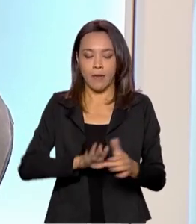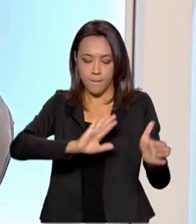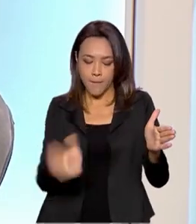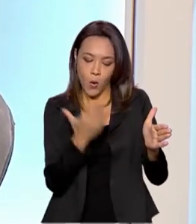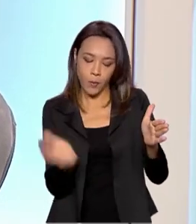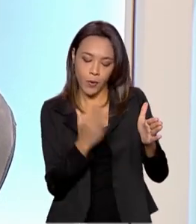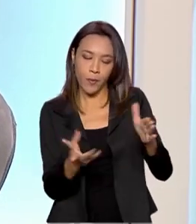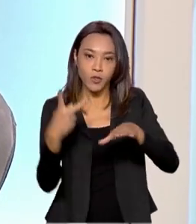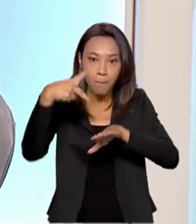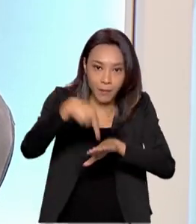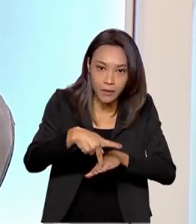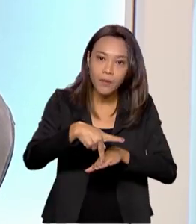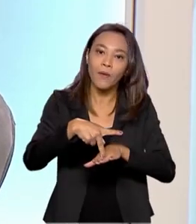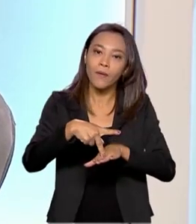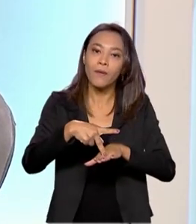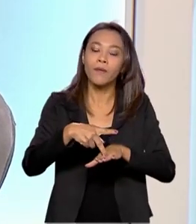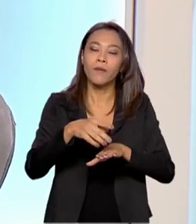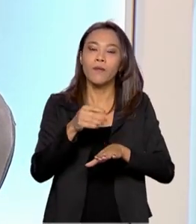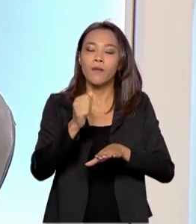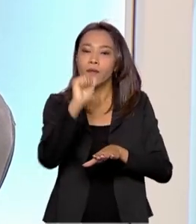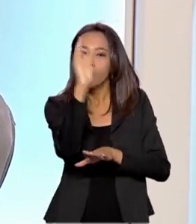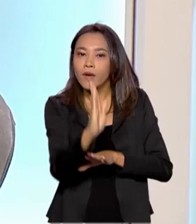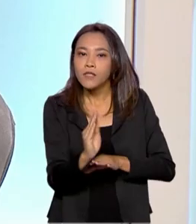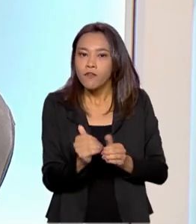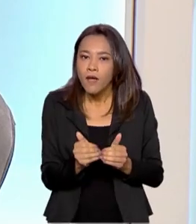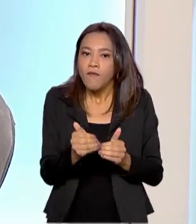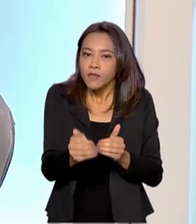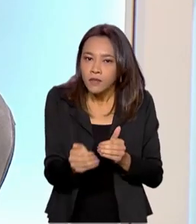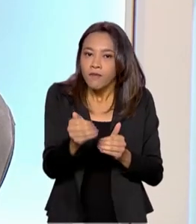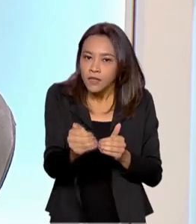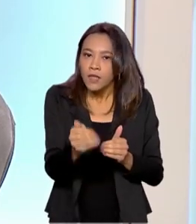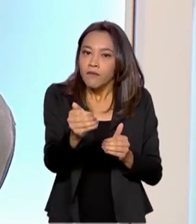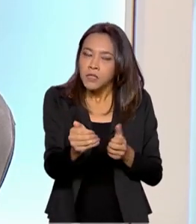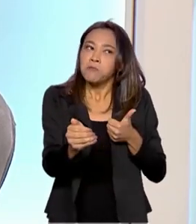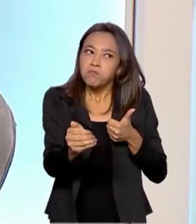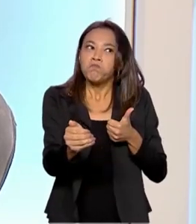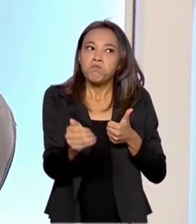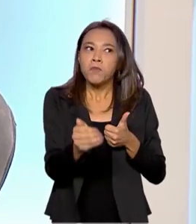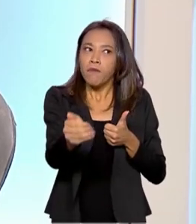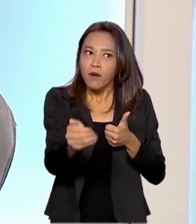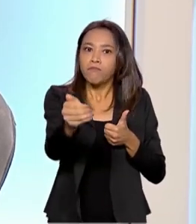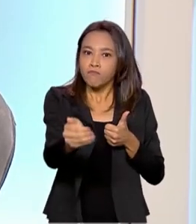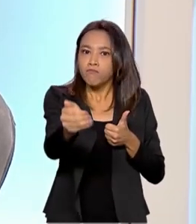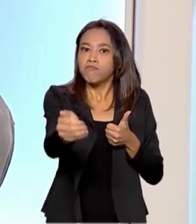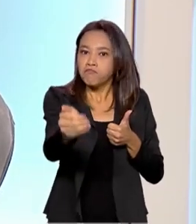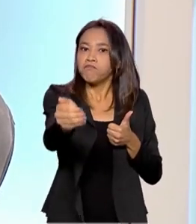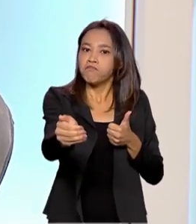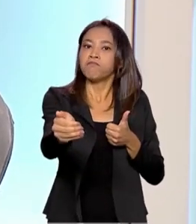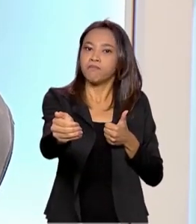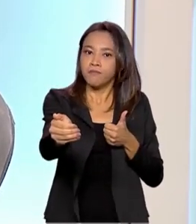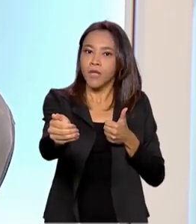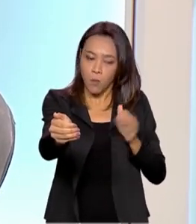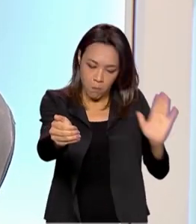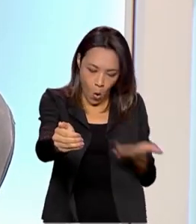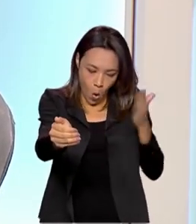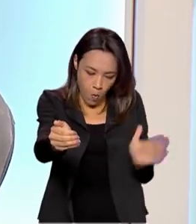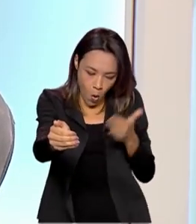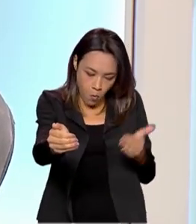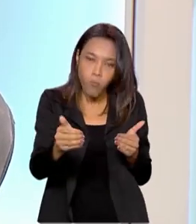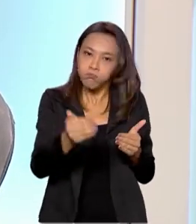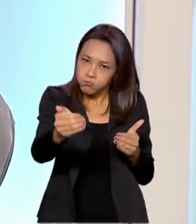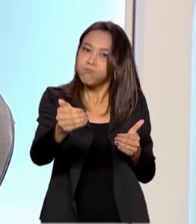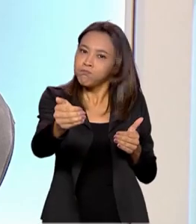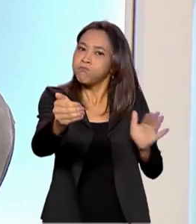petróleo no Brasil, ela vem avançando de forma adequada, dentro do crescimento da produção de petróleo no